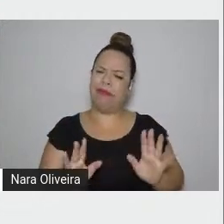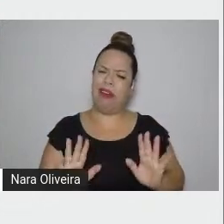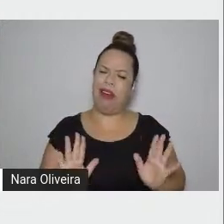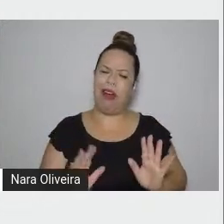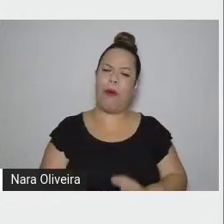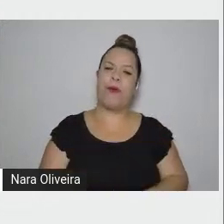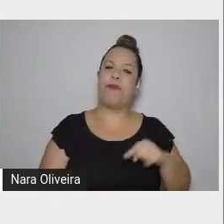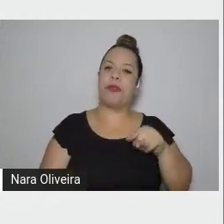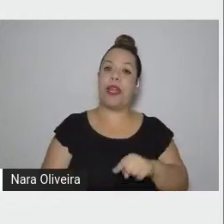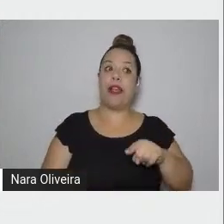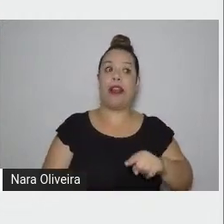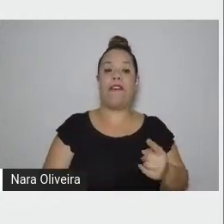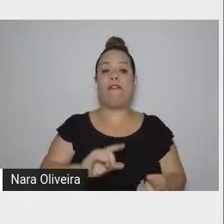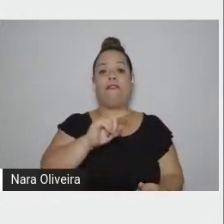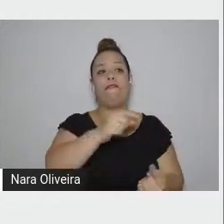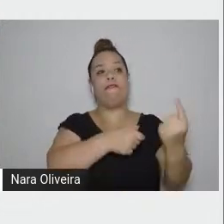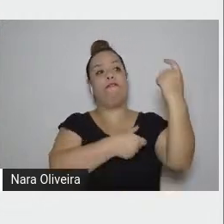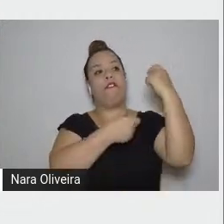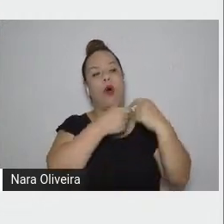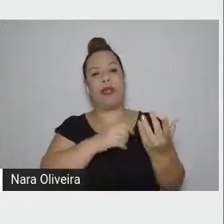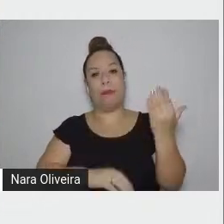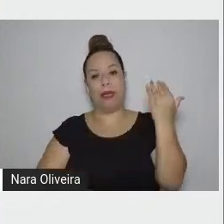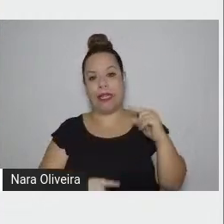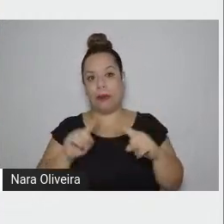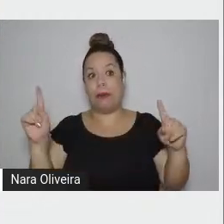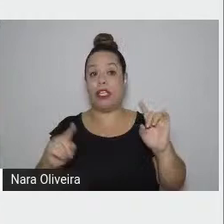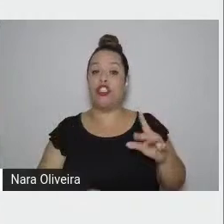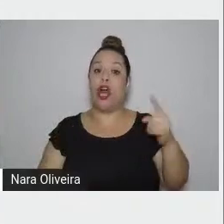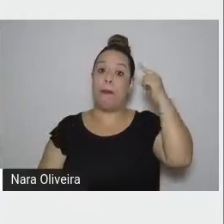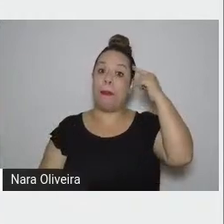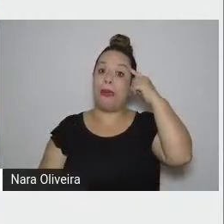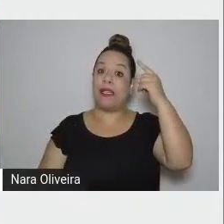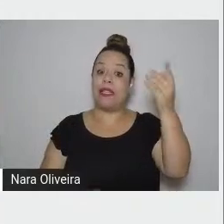volta ao passado para pensar o presente.